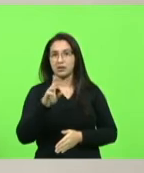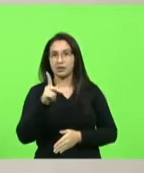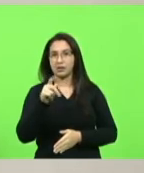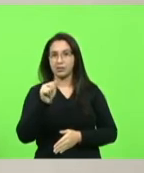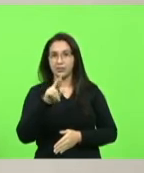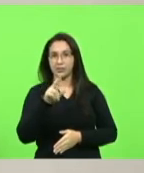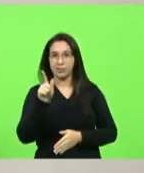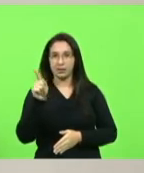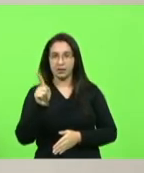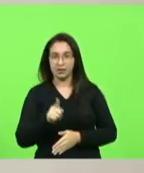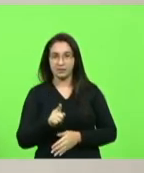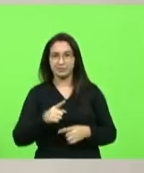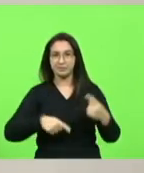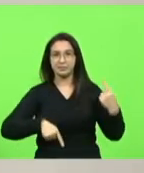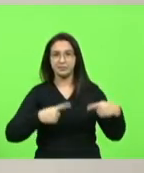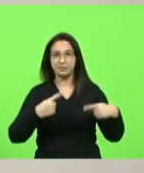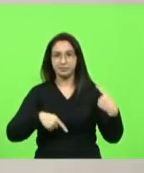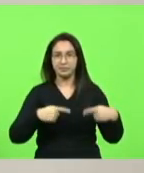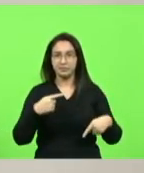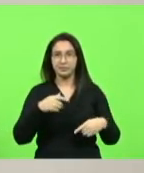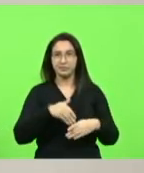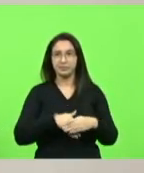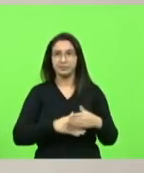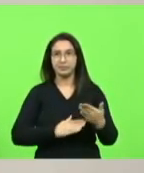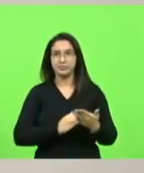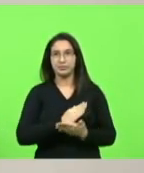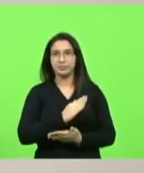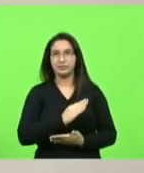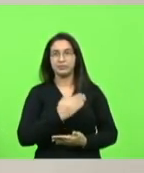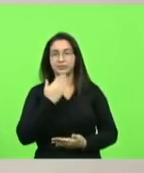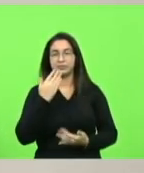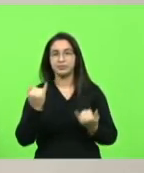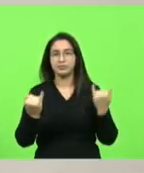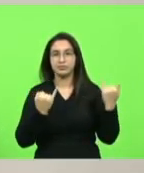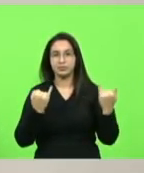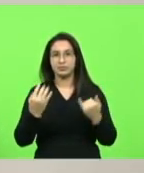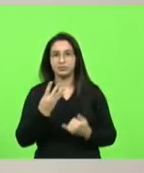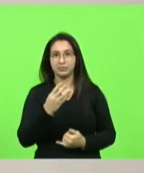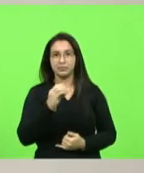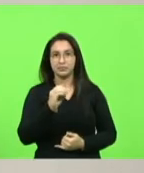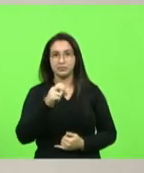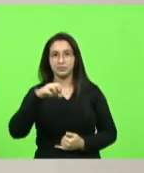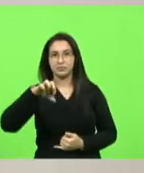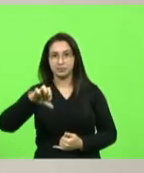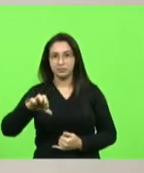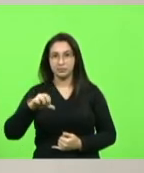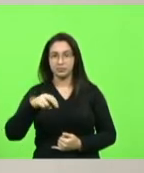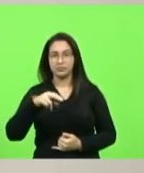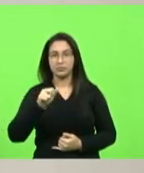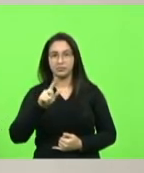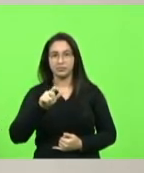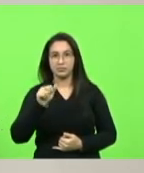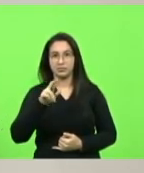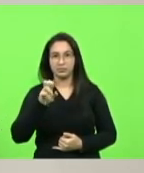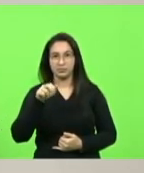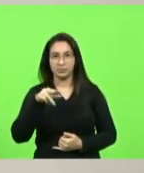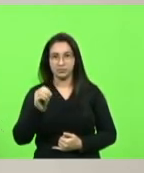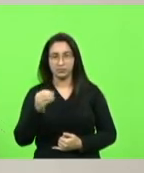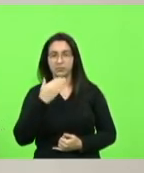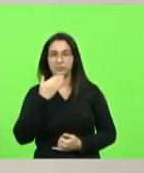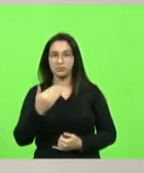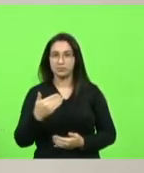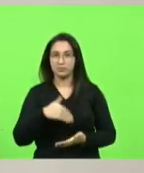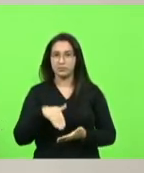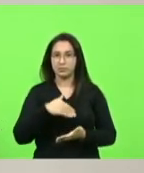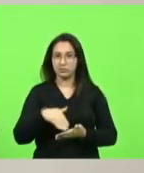em votação aprovado pedido de informação 409 deputado Nazareno Martins solicitando ao secretário do